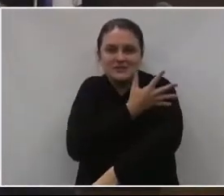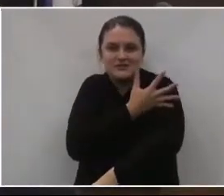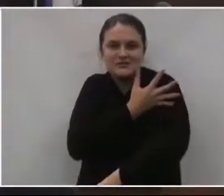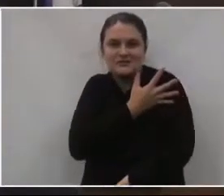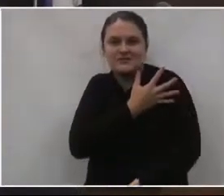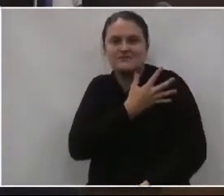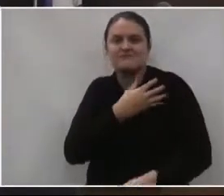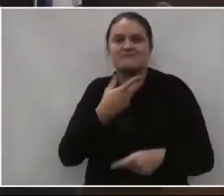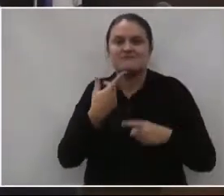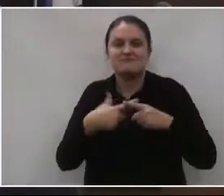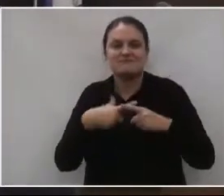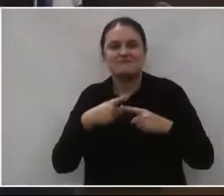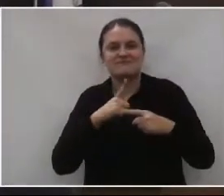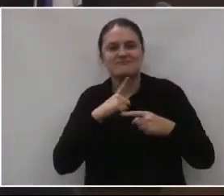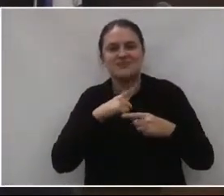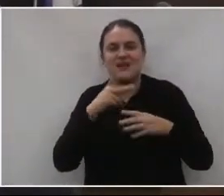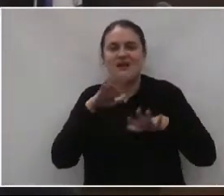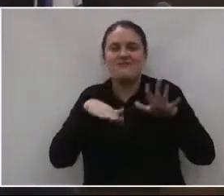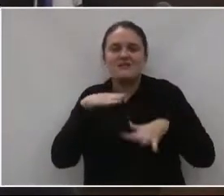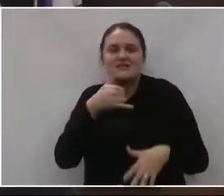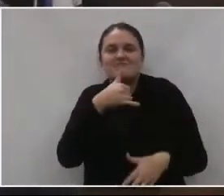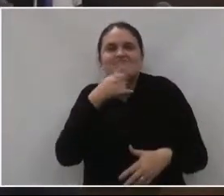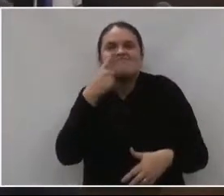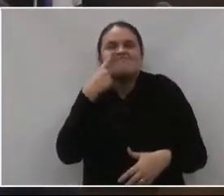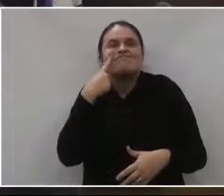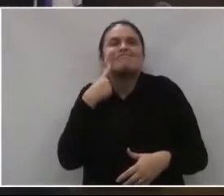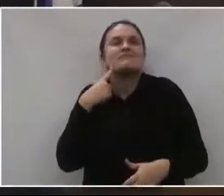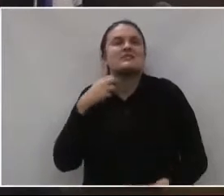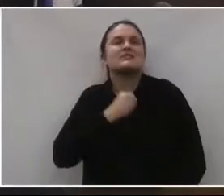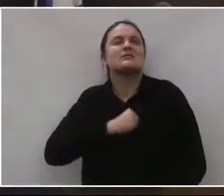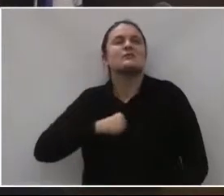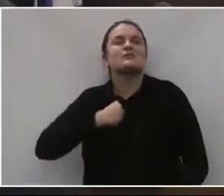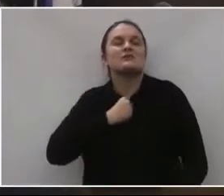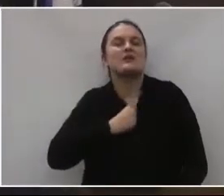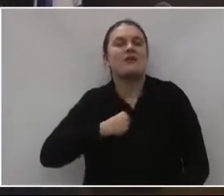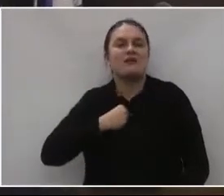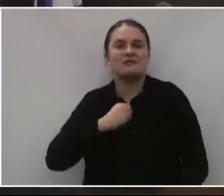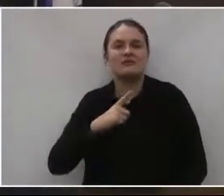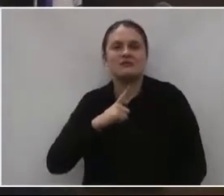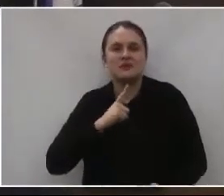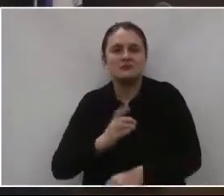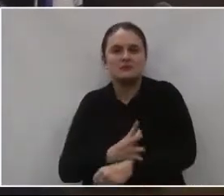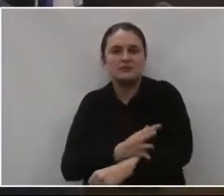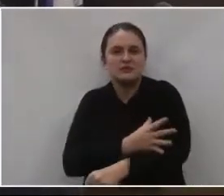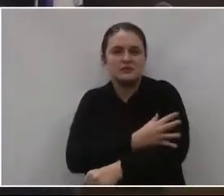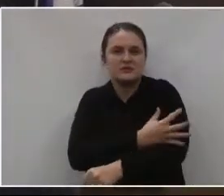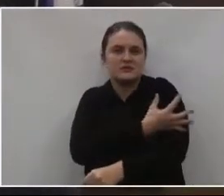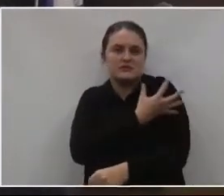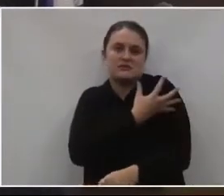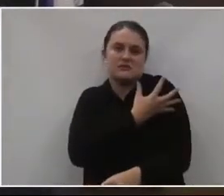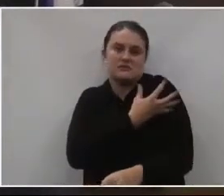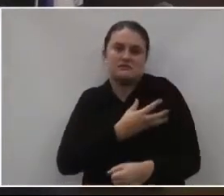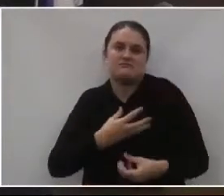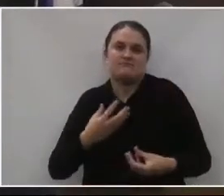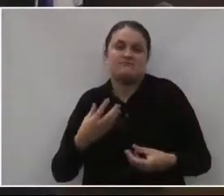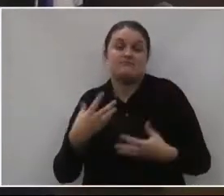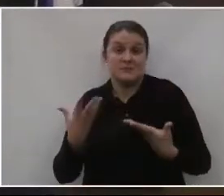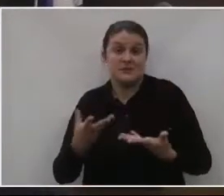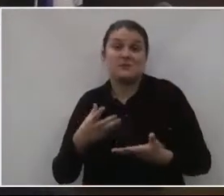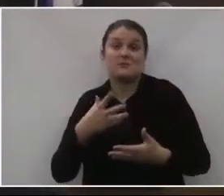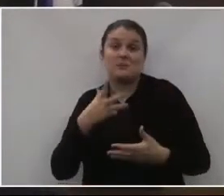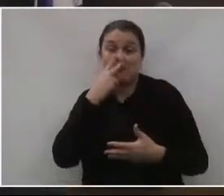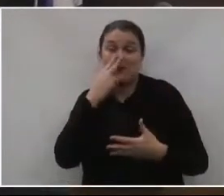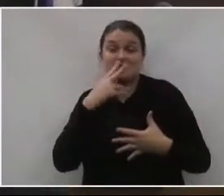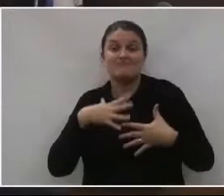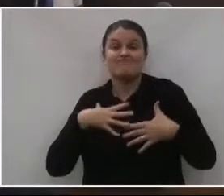marejados e as lágrimas escorrendo, você via a emoção e a saudade, né? Então isso